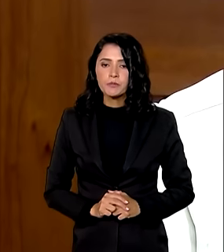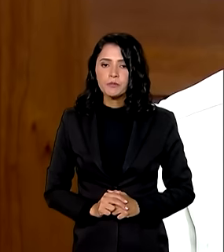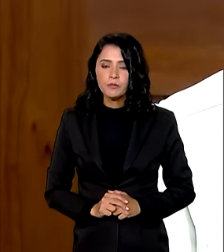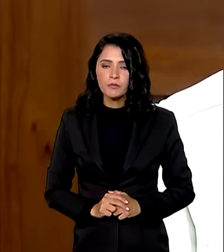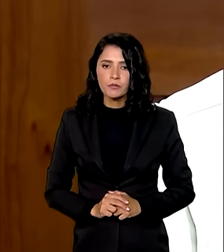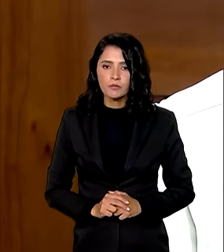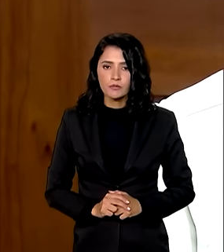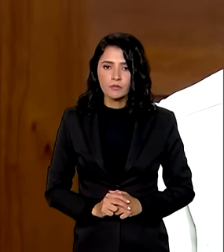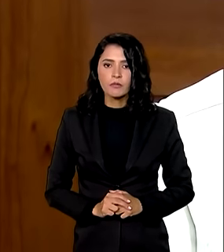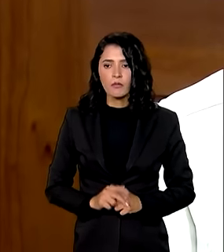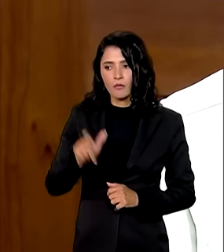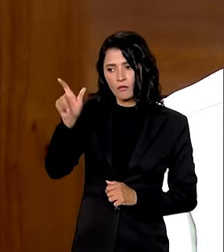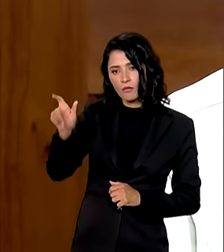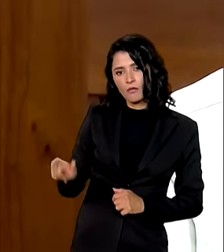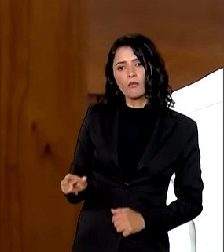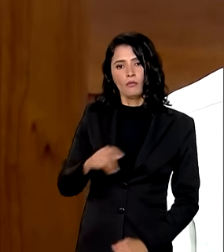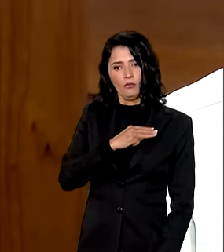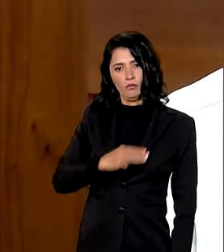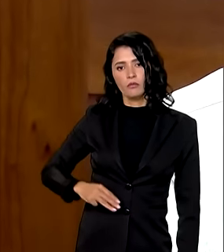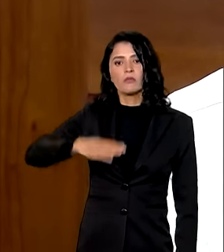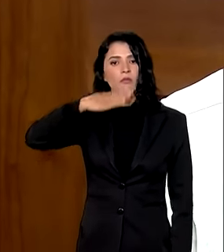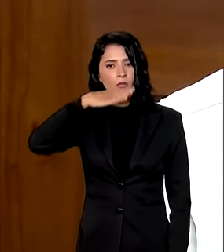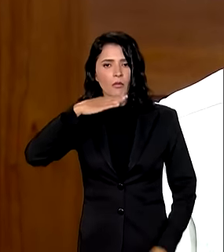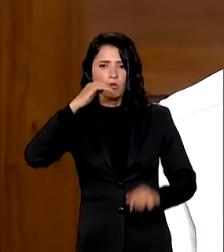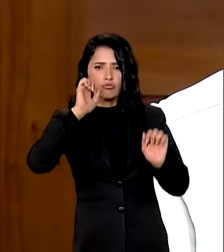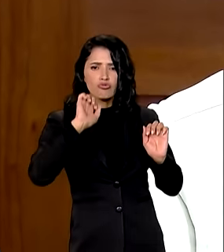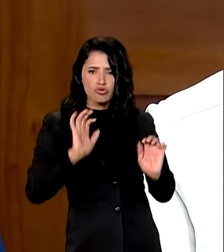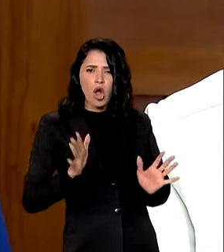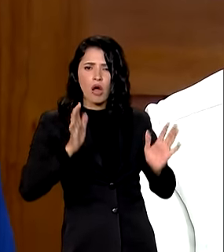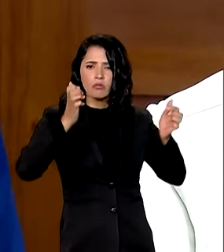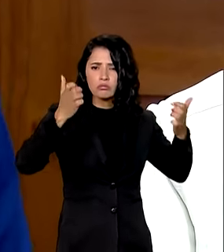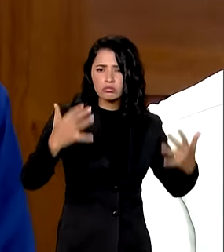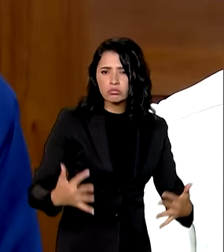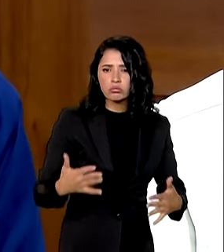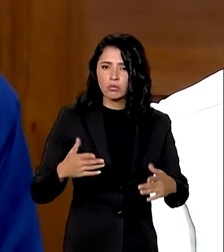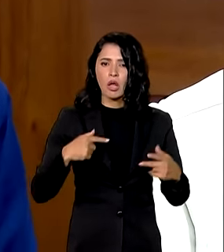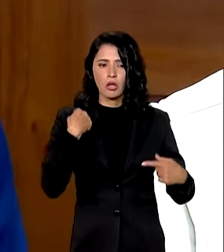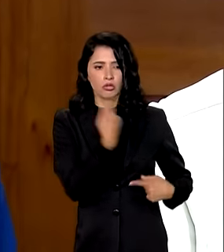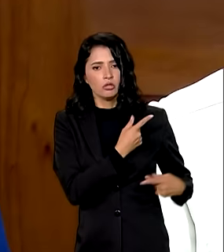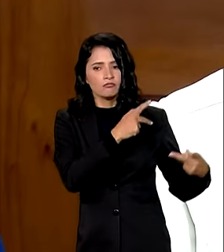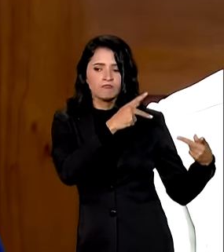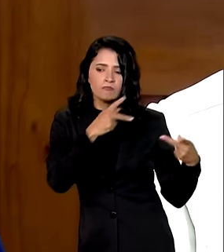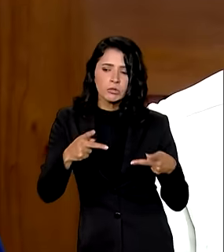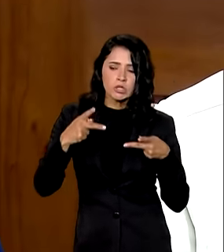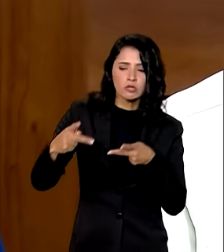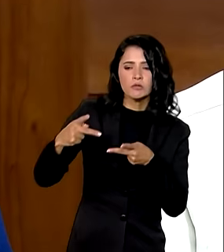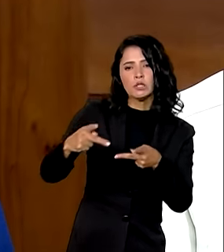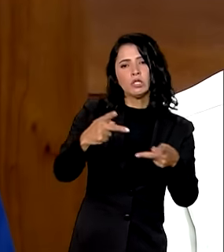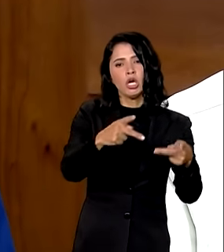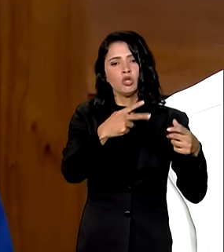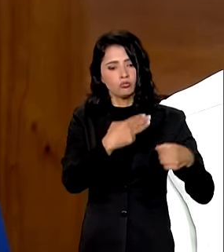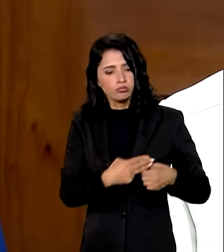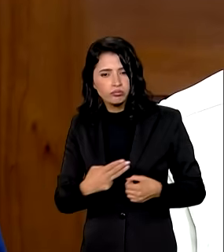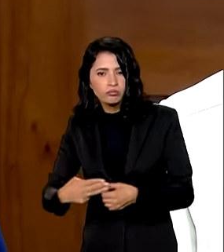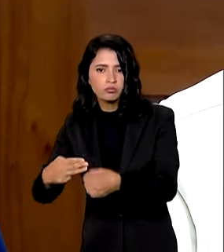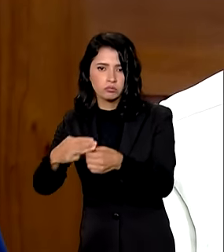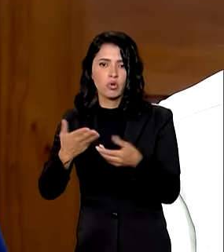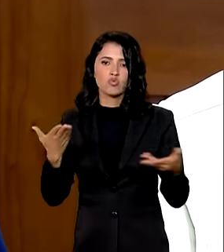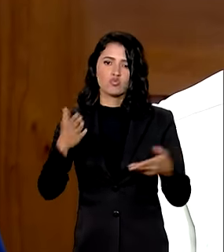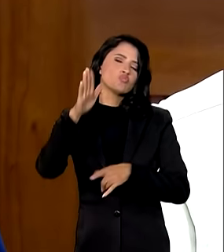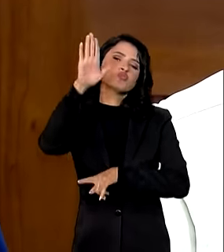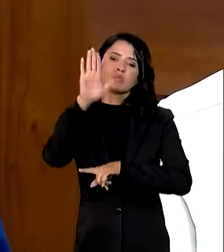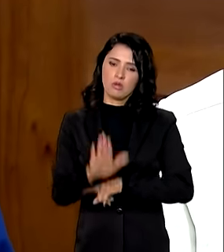O Pimenta já se referiu, nós estamos visitando os municípios. Hoje à tarde,